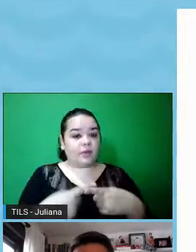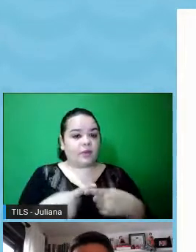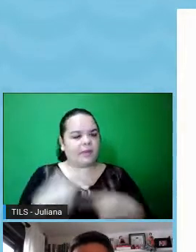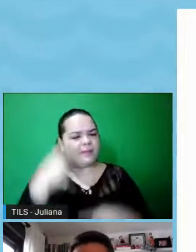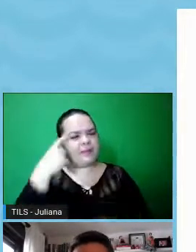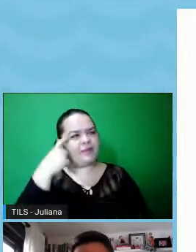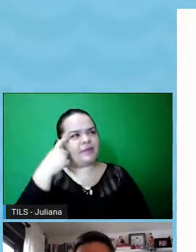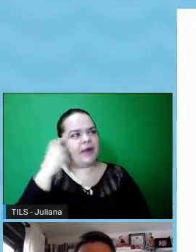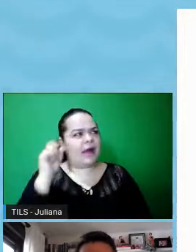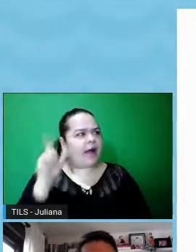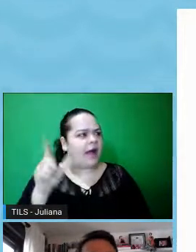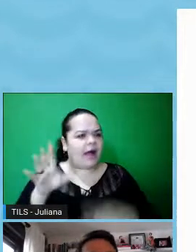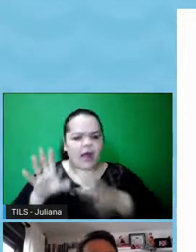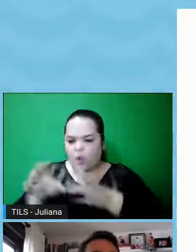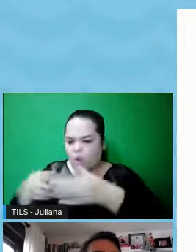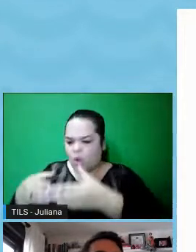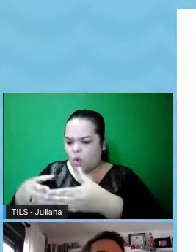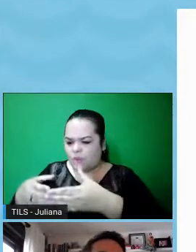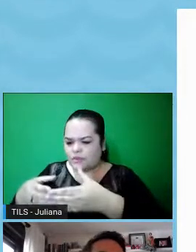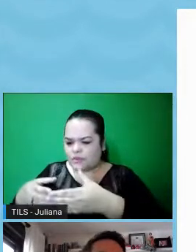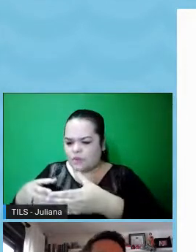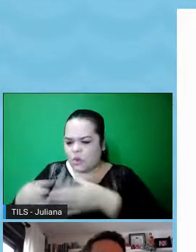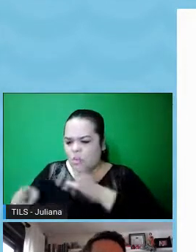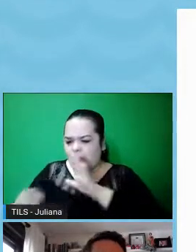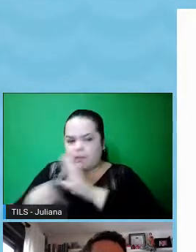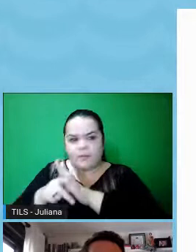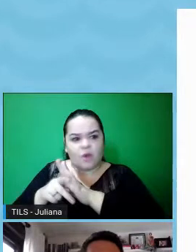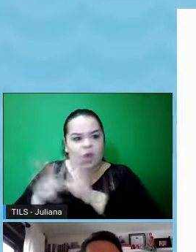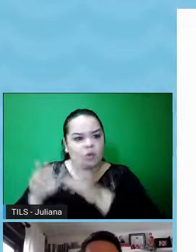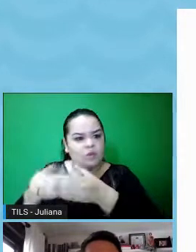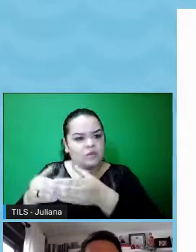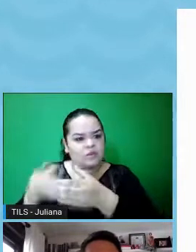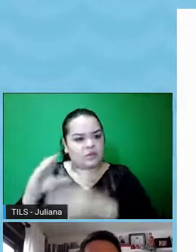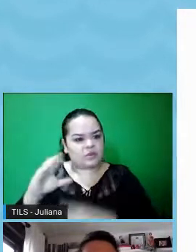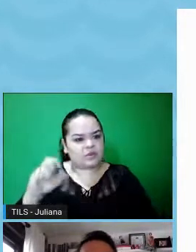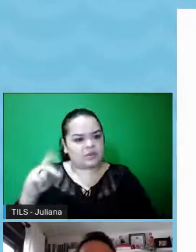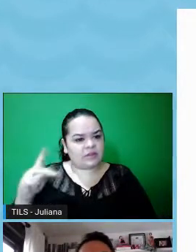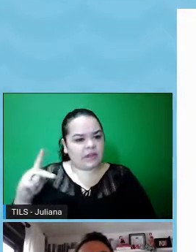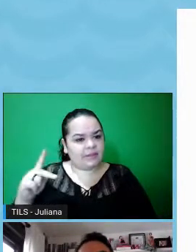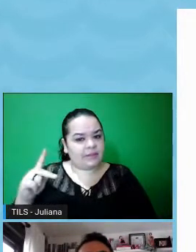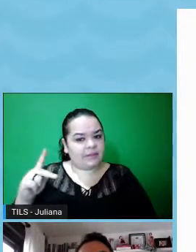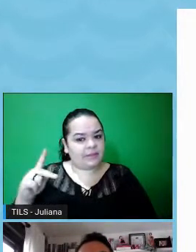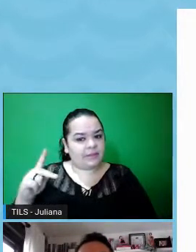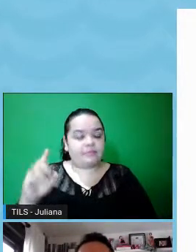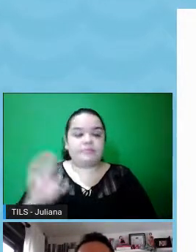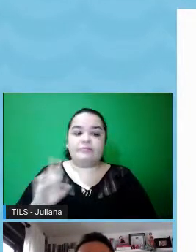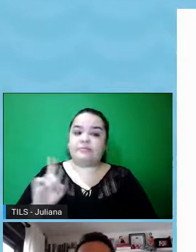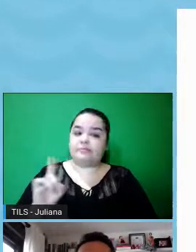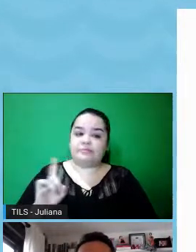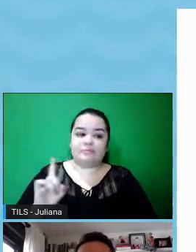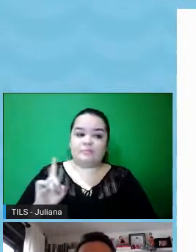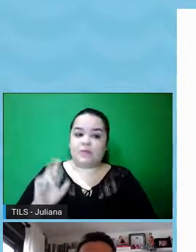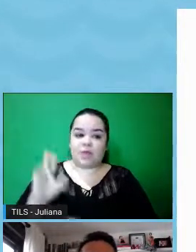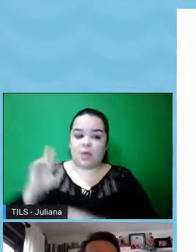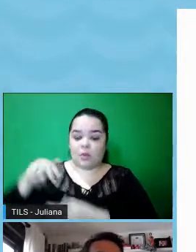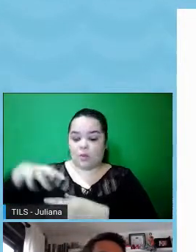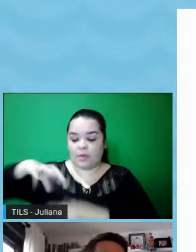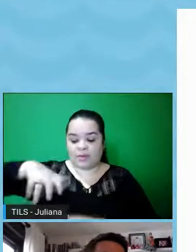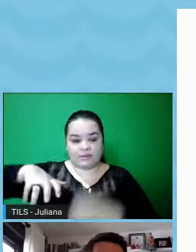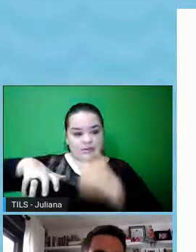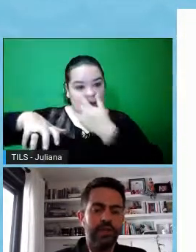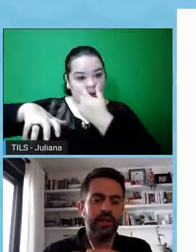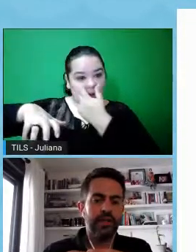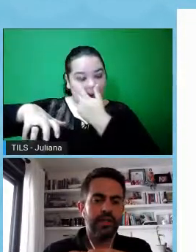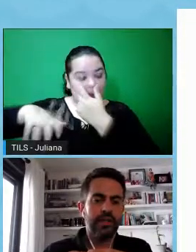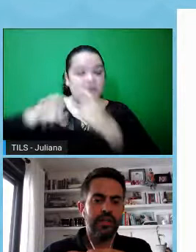né, muitas vezes, de que cada unidade, ela tem que construir seu próprio CEP, que o Comitê de Ética, ele pertence à unidade, e que, por exemplo, na